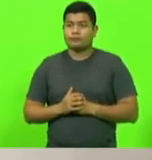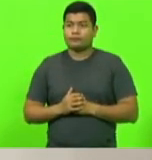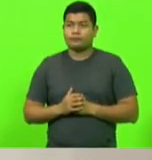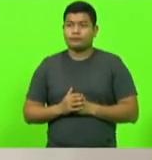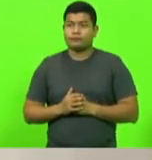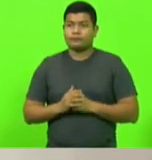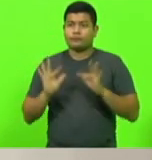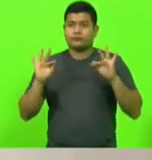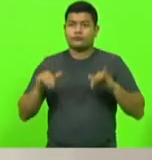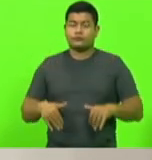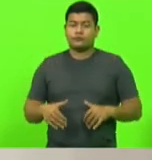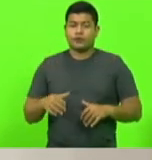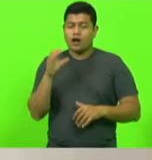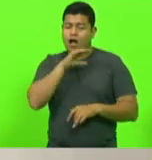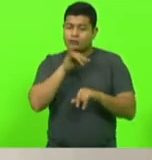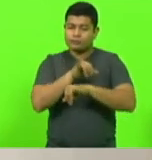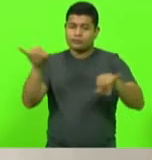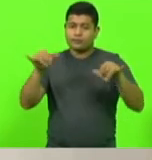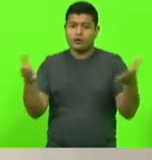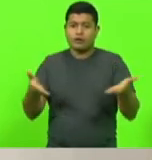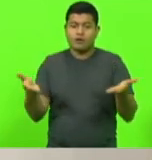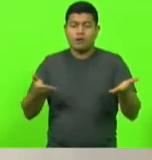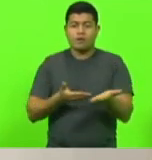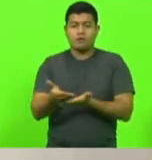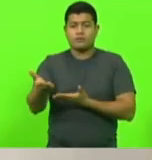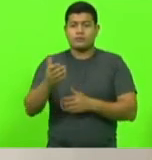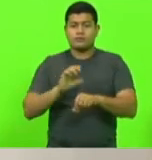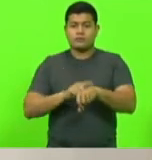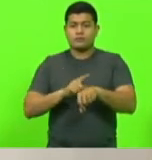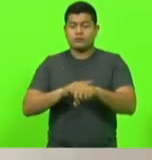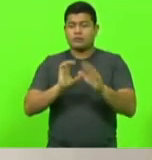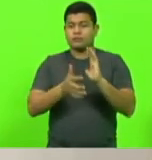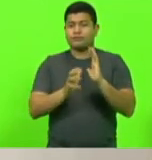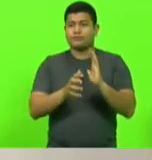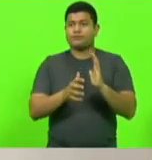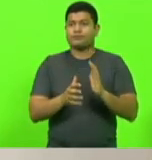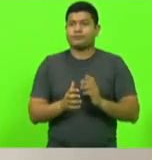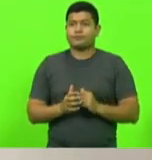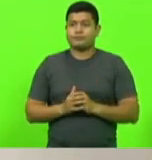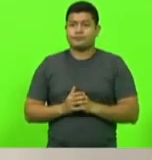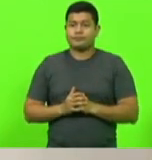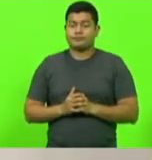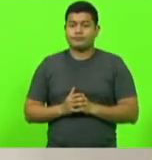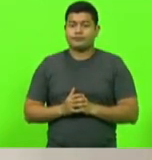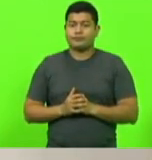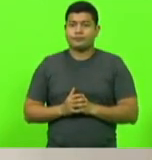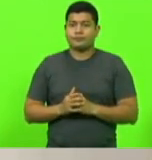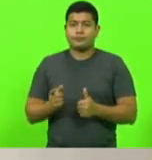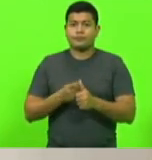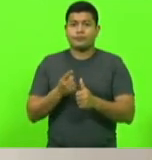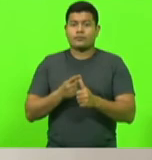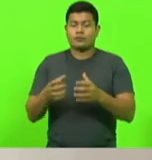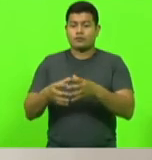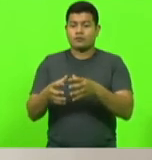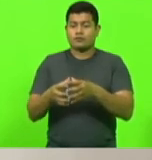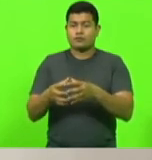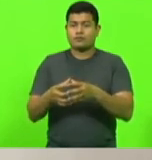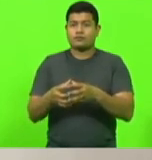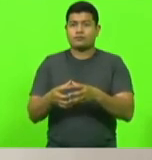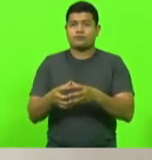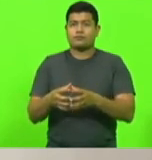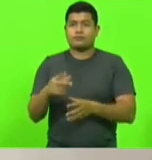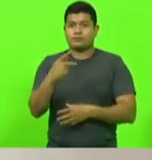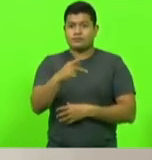Finalizando breves comunicações, entraremos em horário destinado aos partidos políticos. Primeiro bloco do dia, bloco